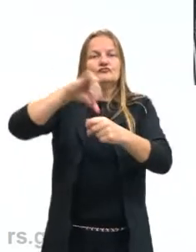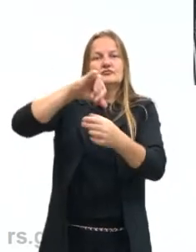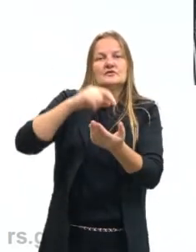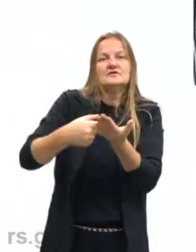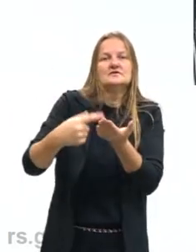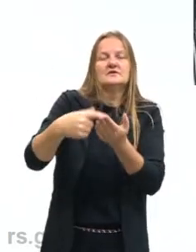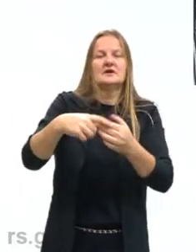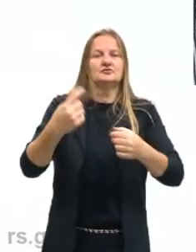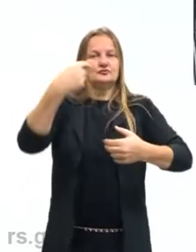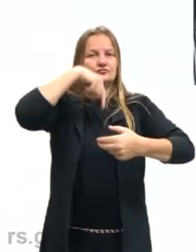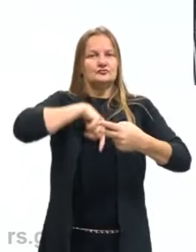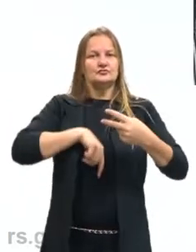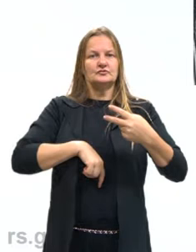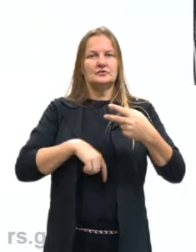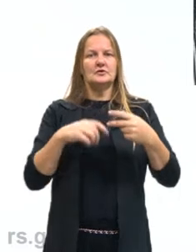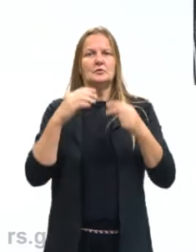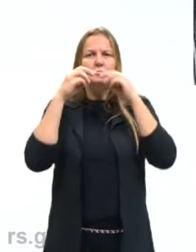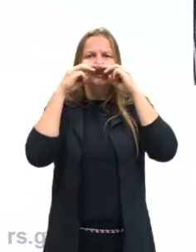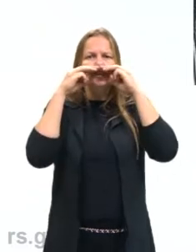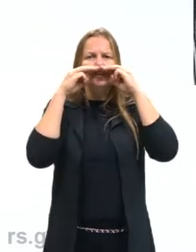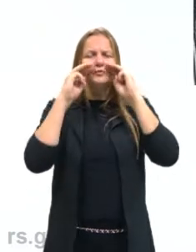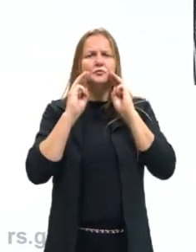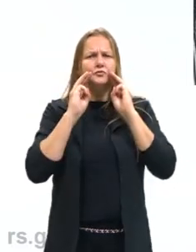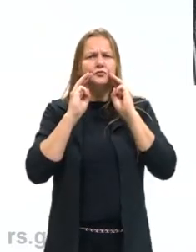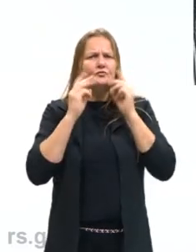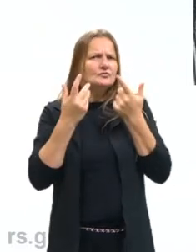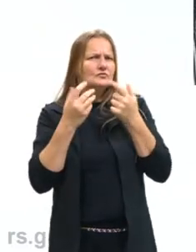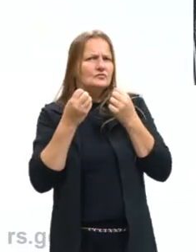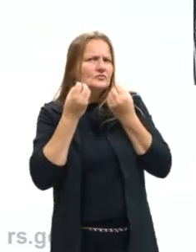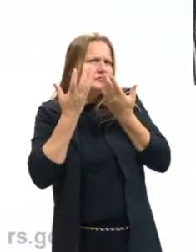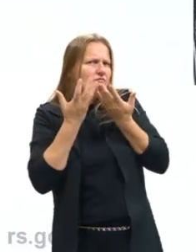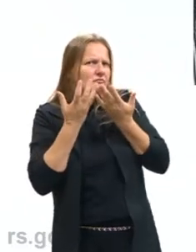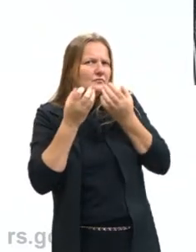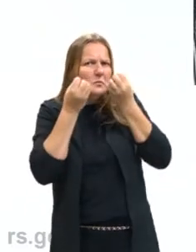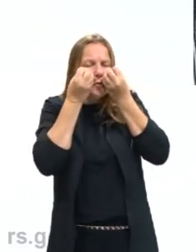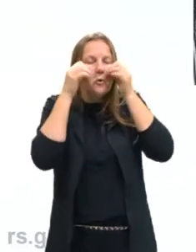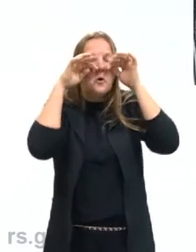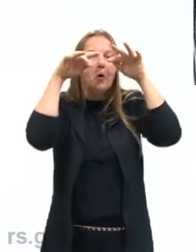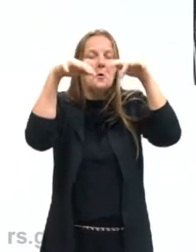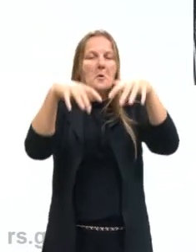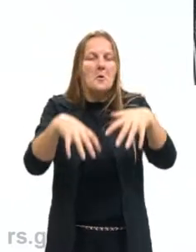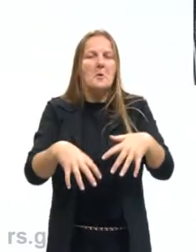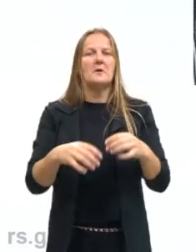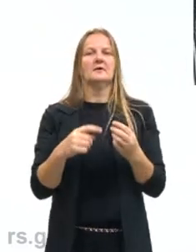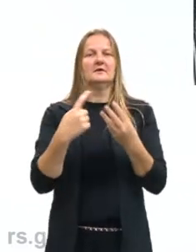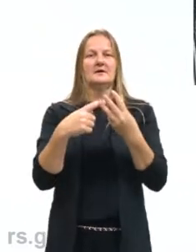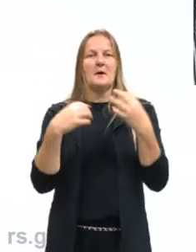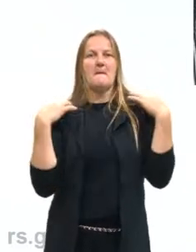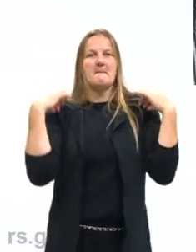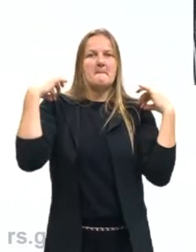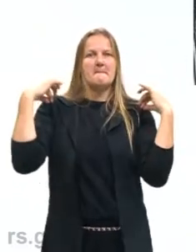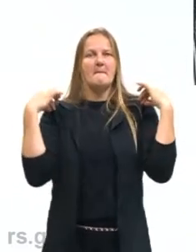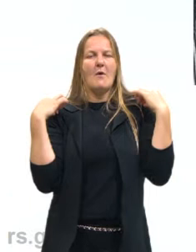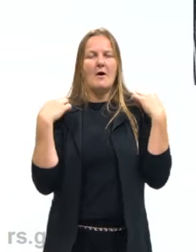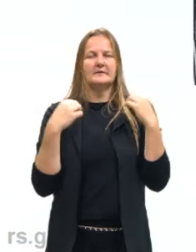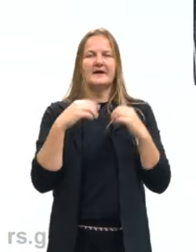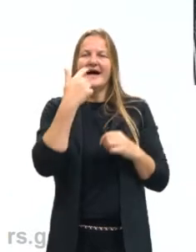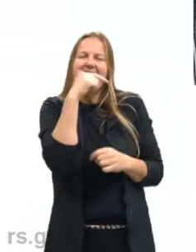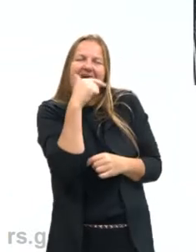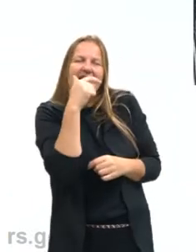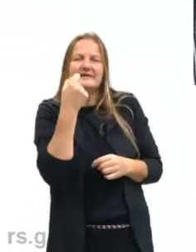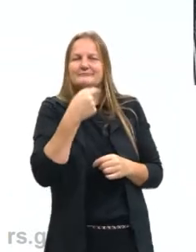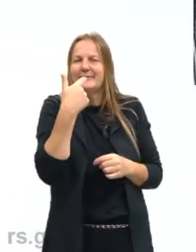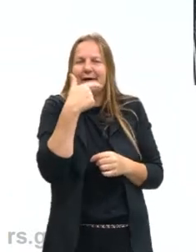intimidade e do drama. D. Da moda, do drama e do humor. E.